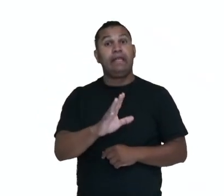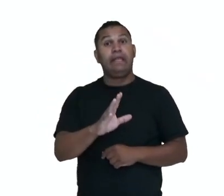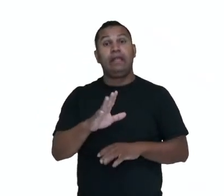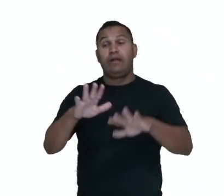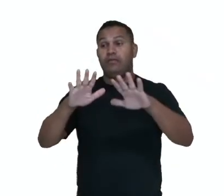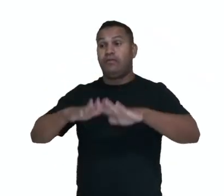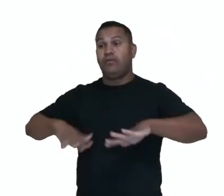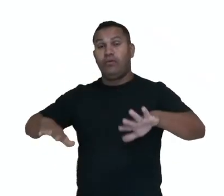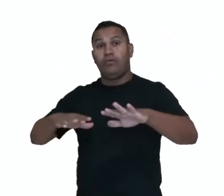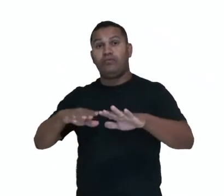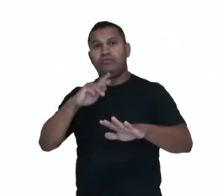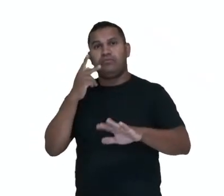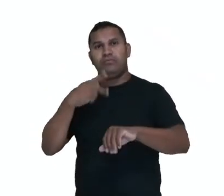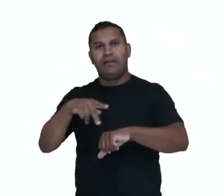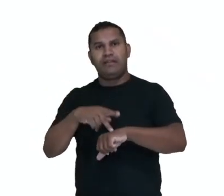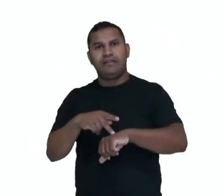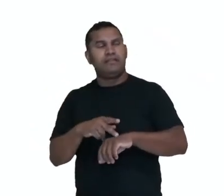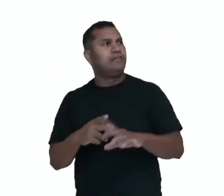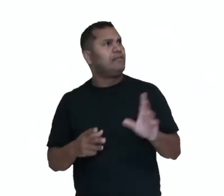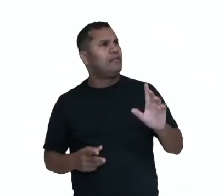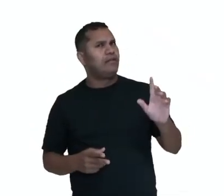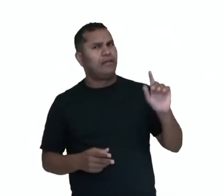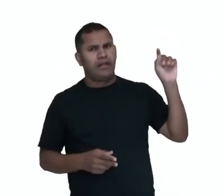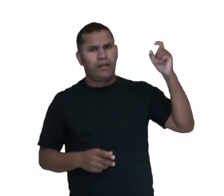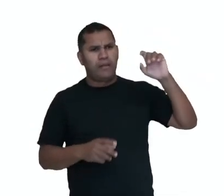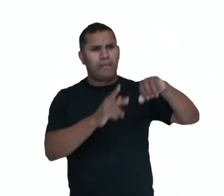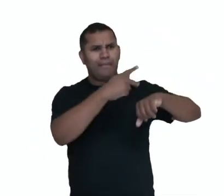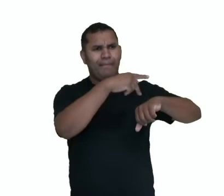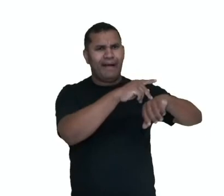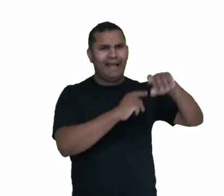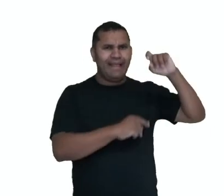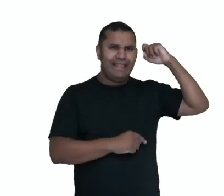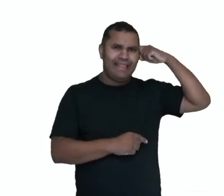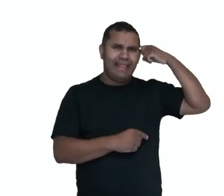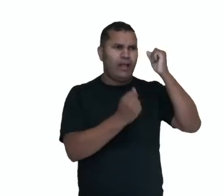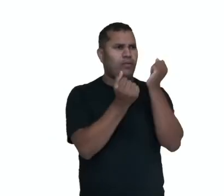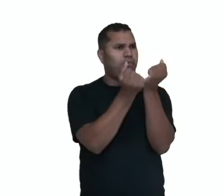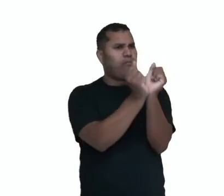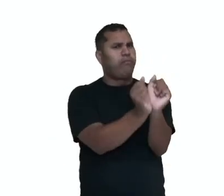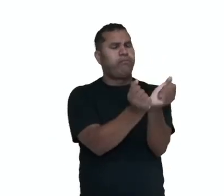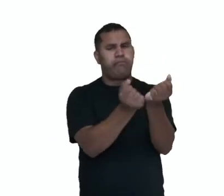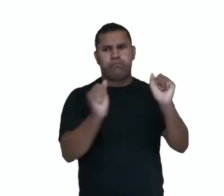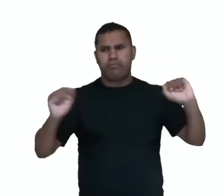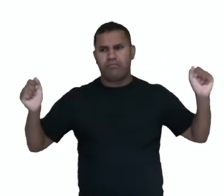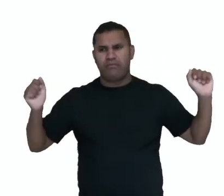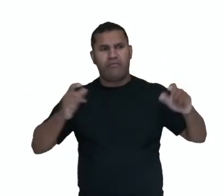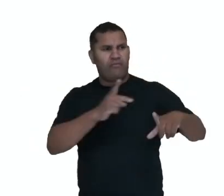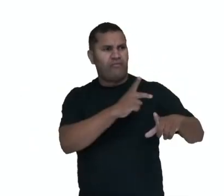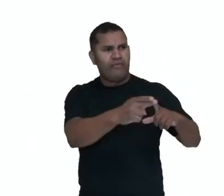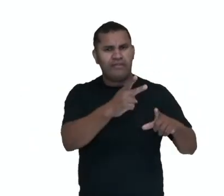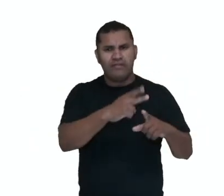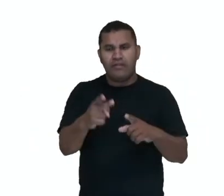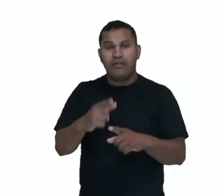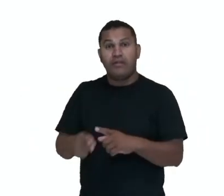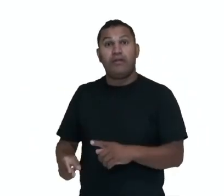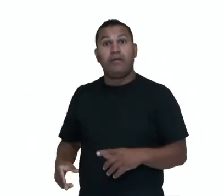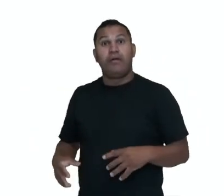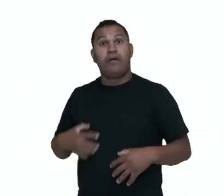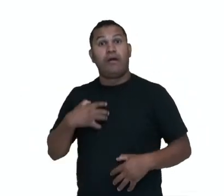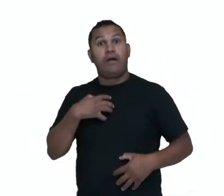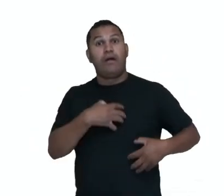gente chama de haitianismo, que era o temor que as elites brancas, tanto coloniais como europeias, tinha dessa